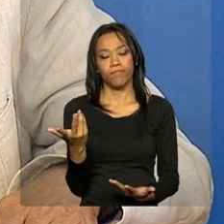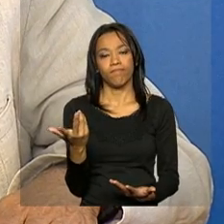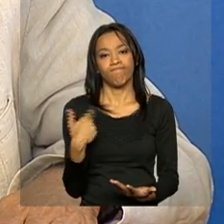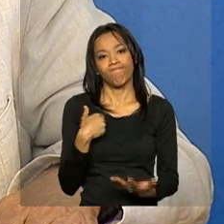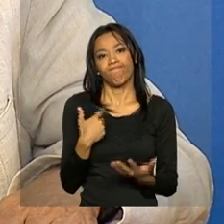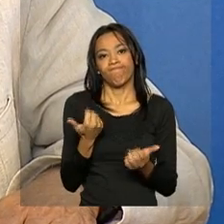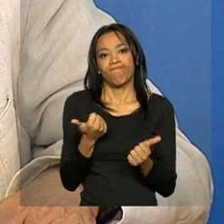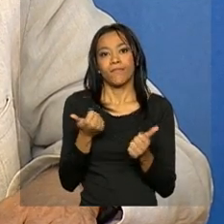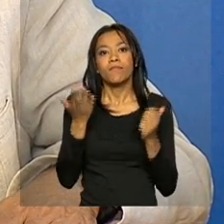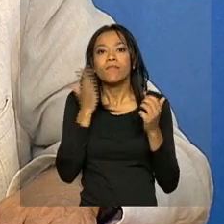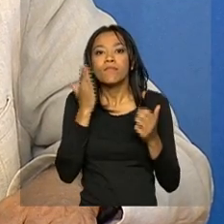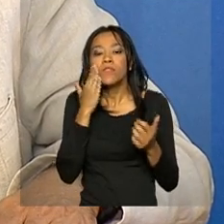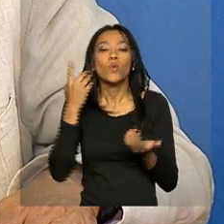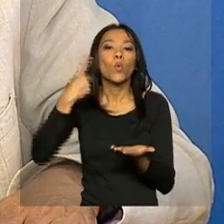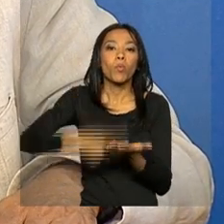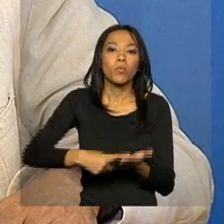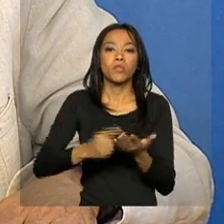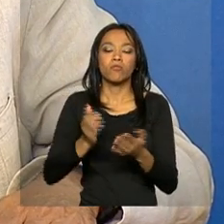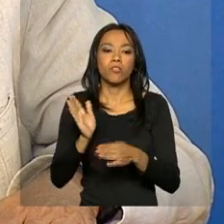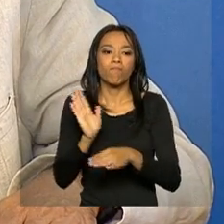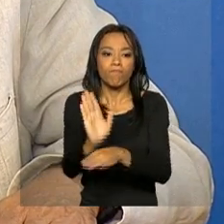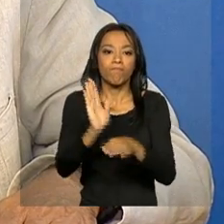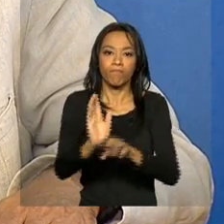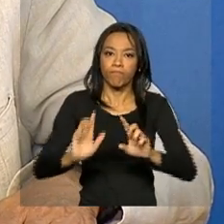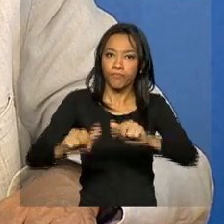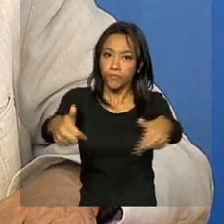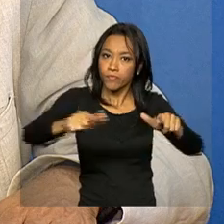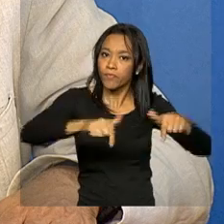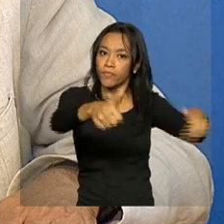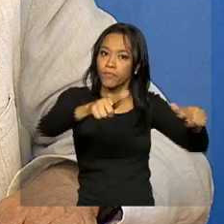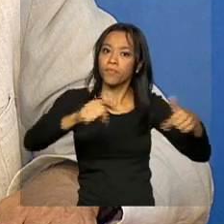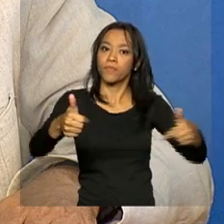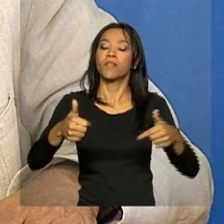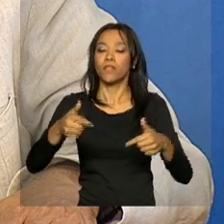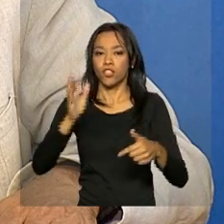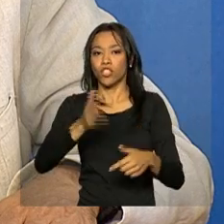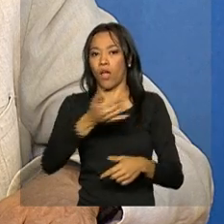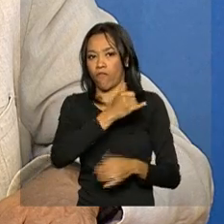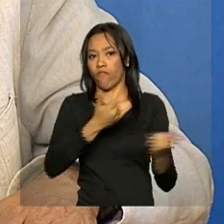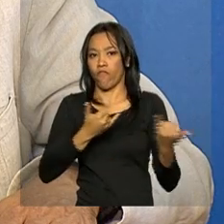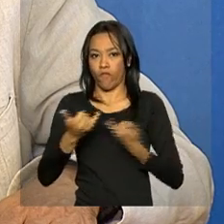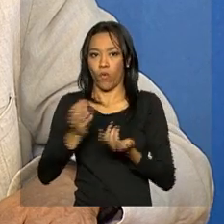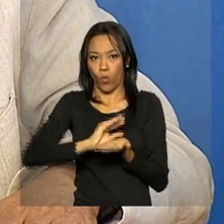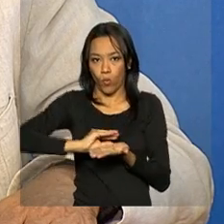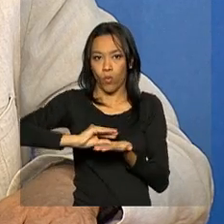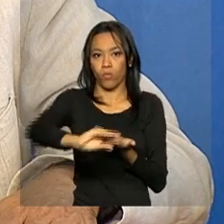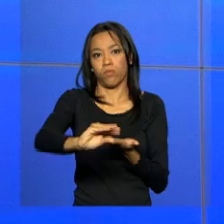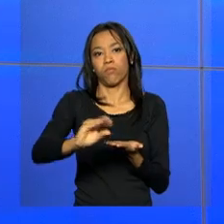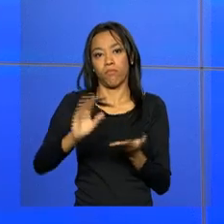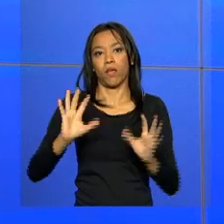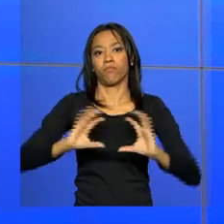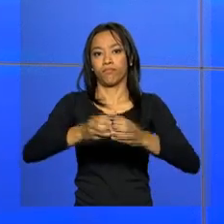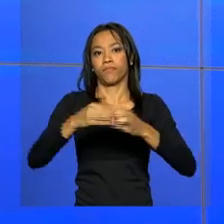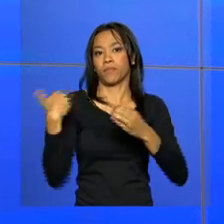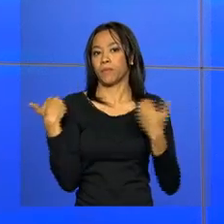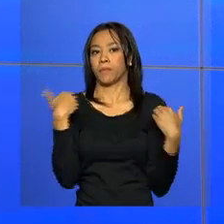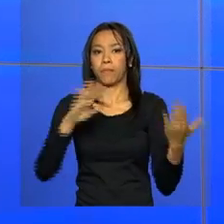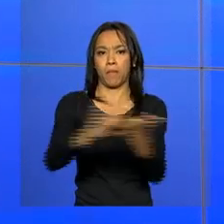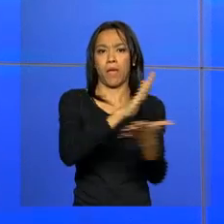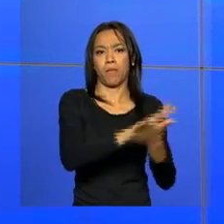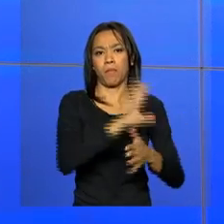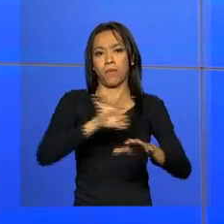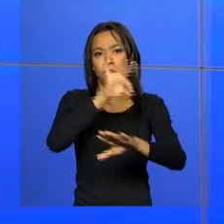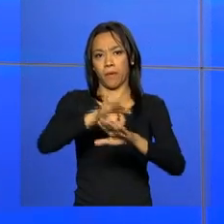e liberar os recursos que foram anunciados para o Ministério da Defesa e para essa campanha. E um